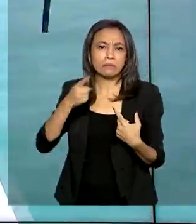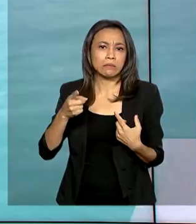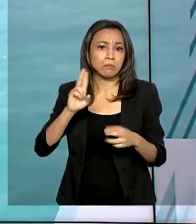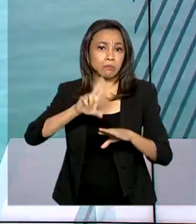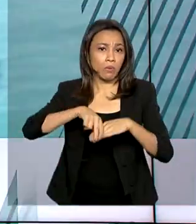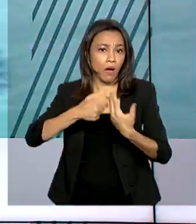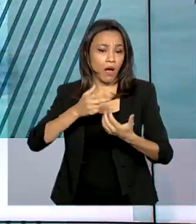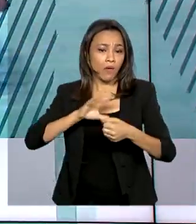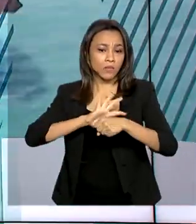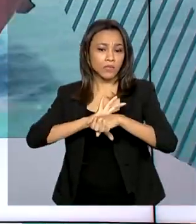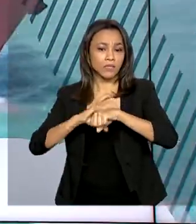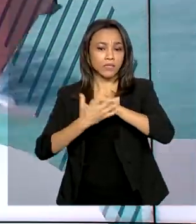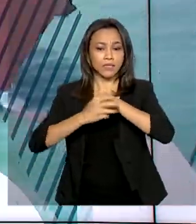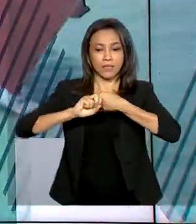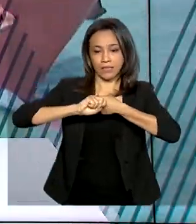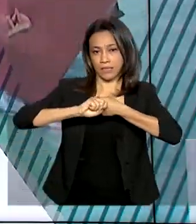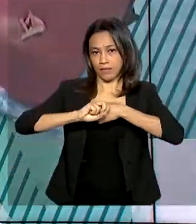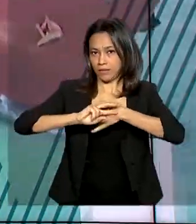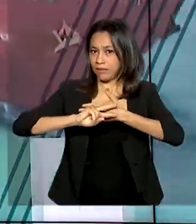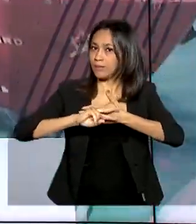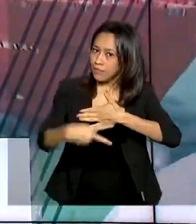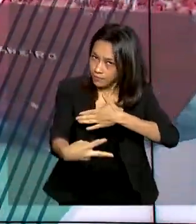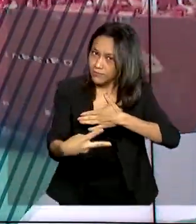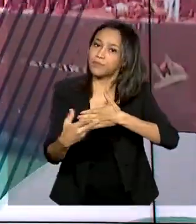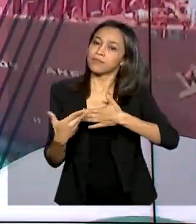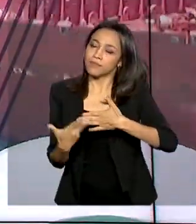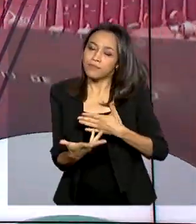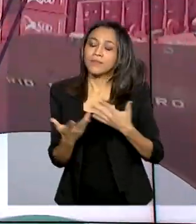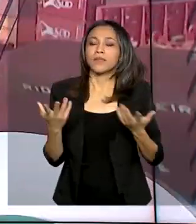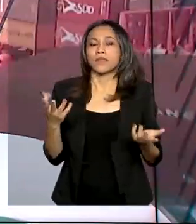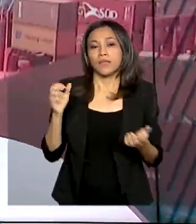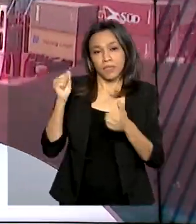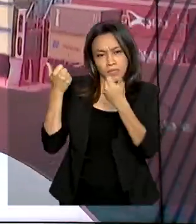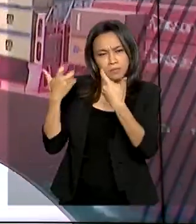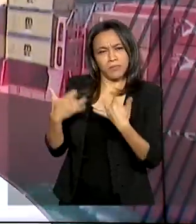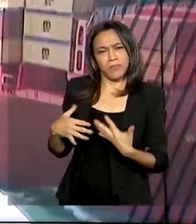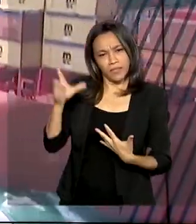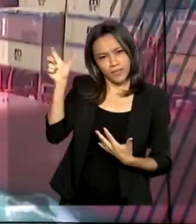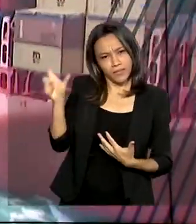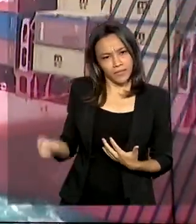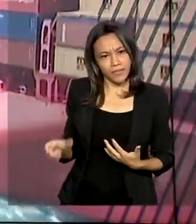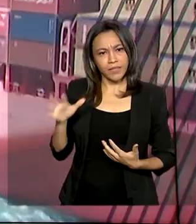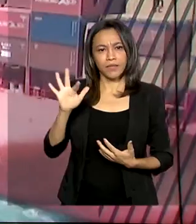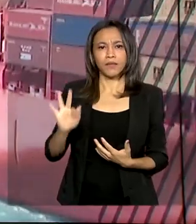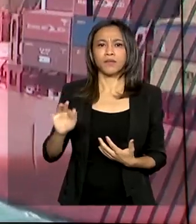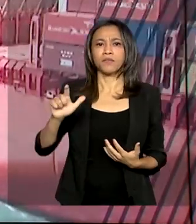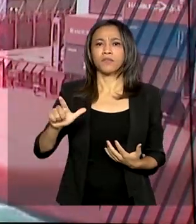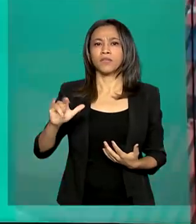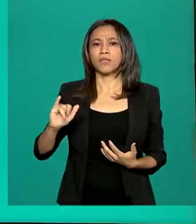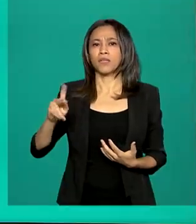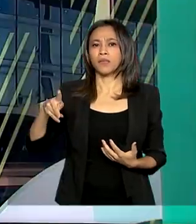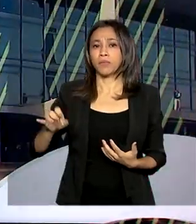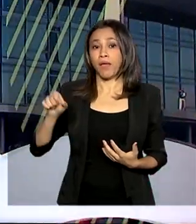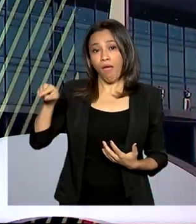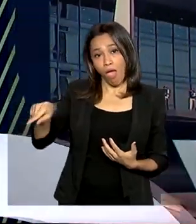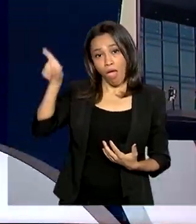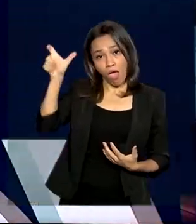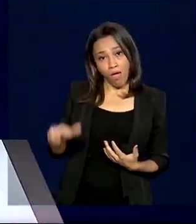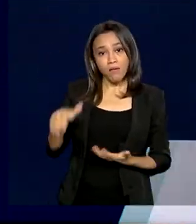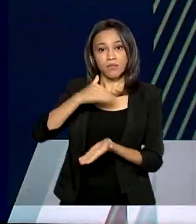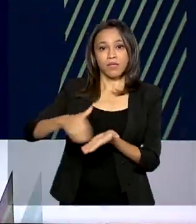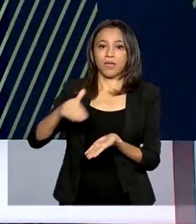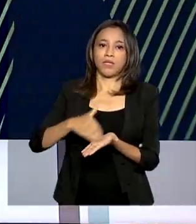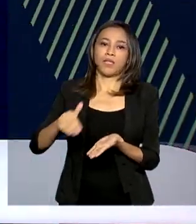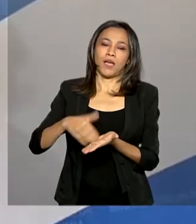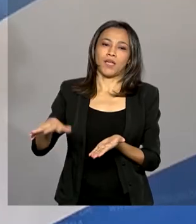pandemia do coronavírus na economia brasileira. Como explica para a gente Luiz Felipe Monteiro, secretário de Governo Digital do Ministério